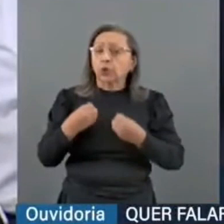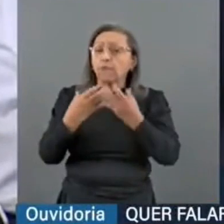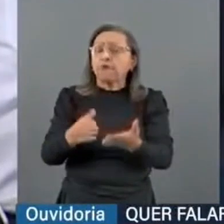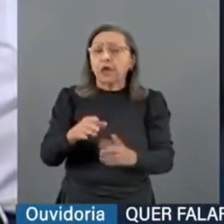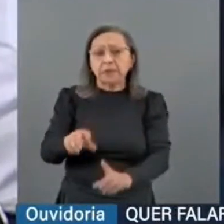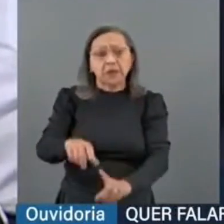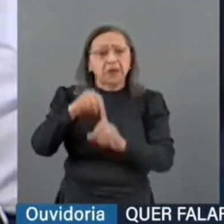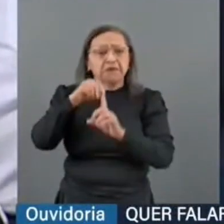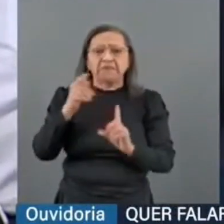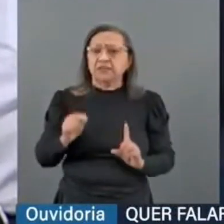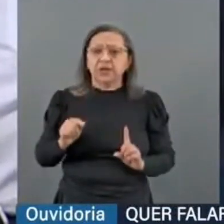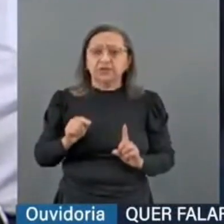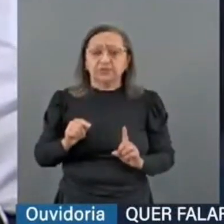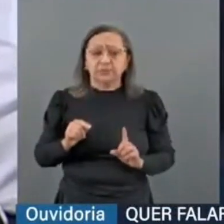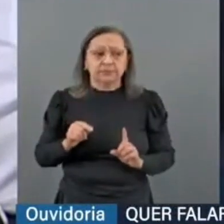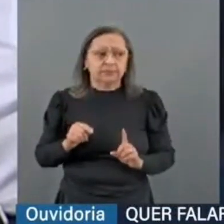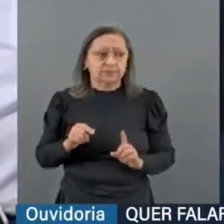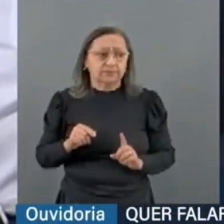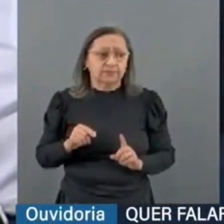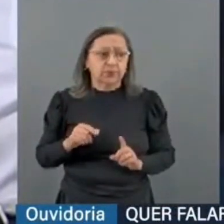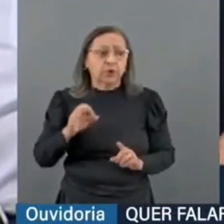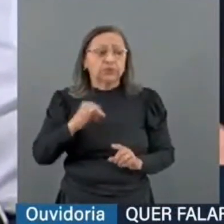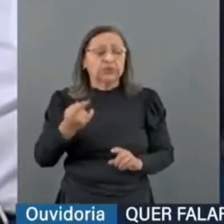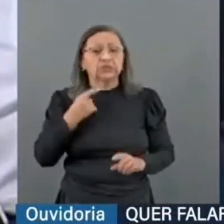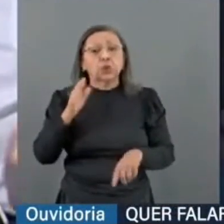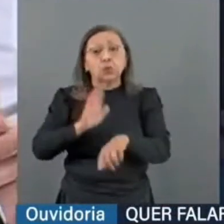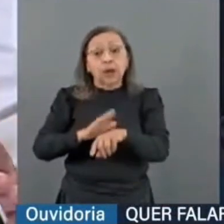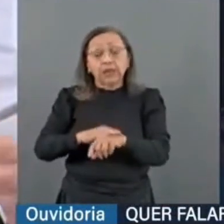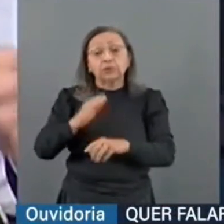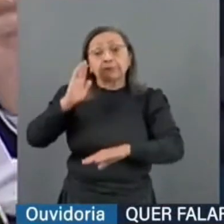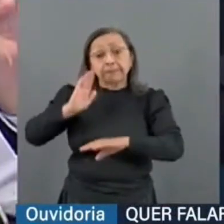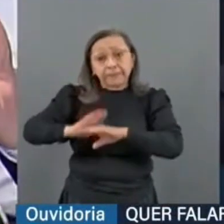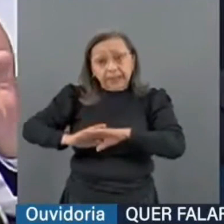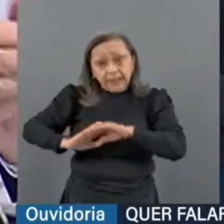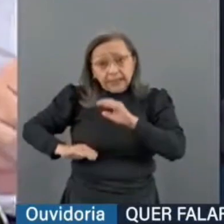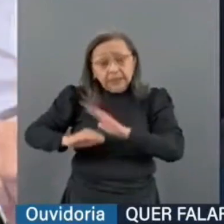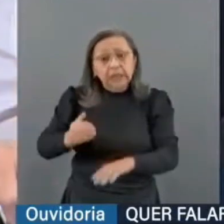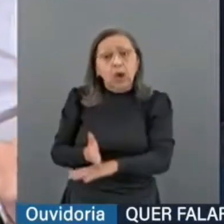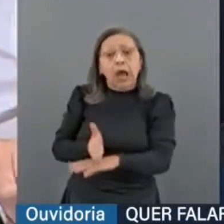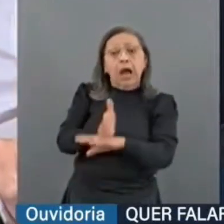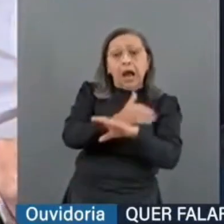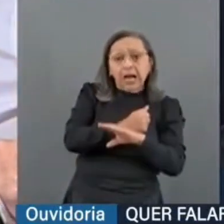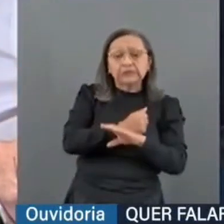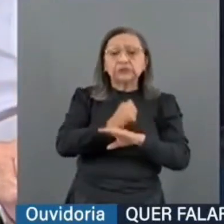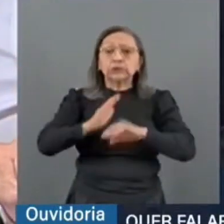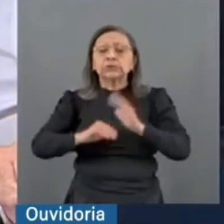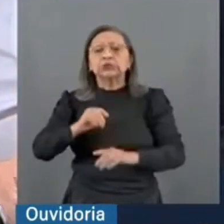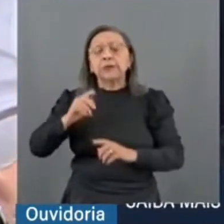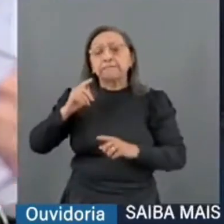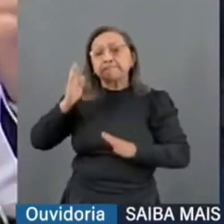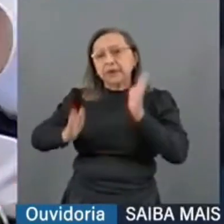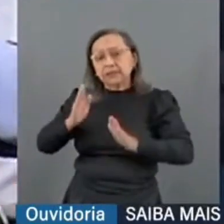privilegiado. Ou seja, um ato praticado antes do exercício de um mandato parlamentar,